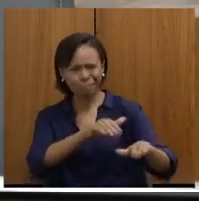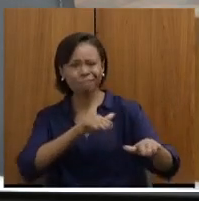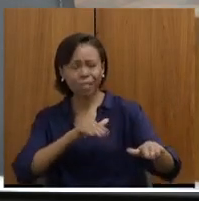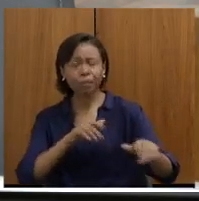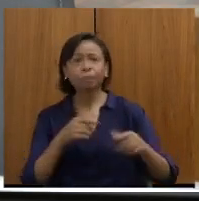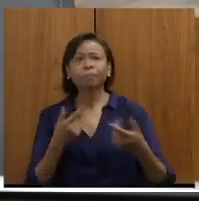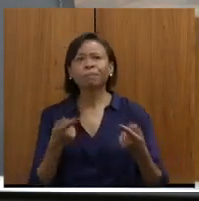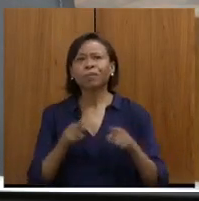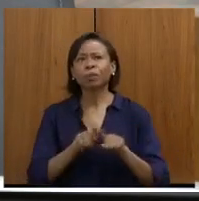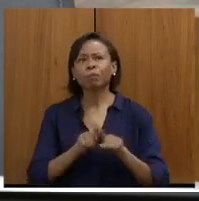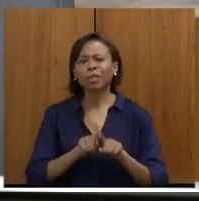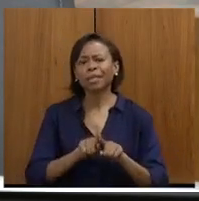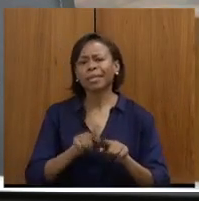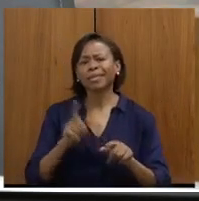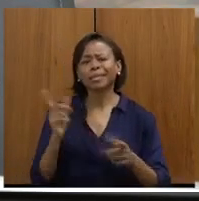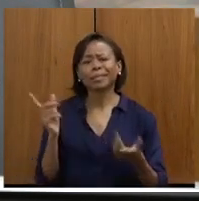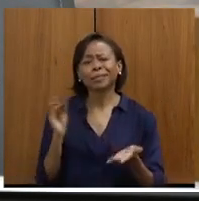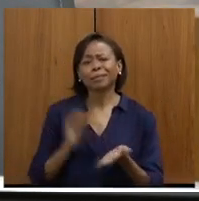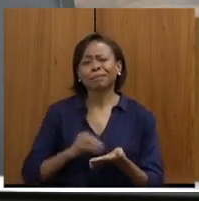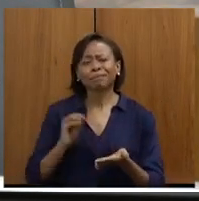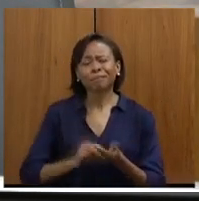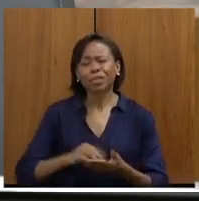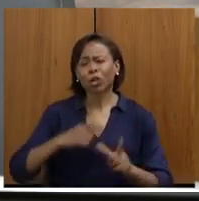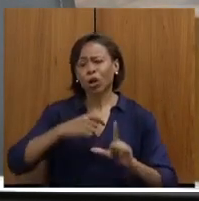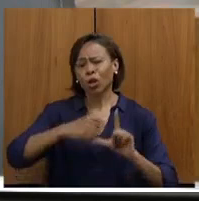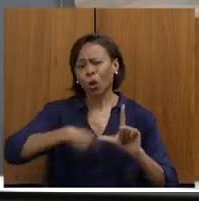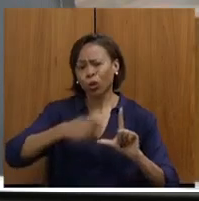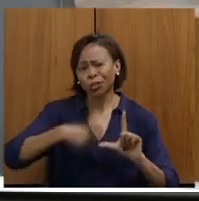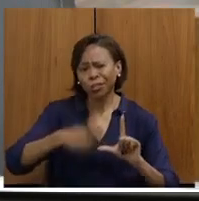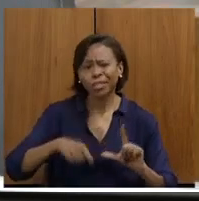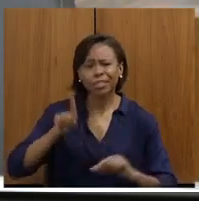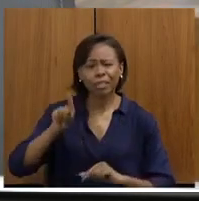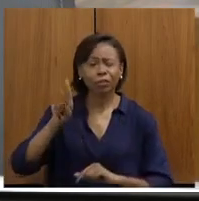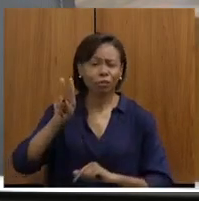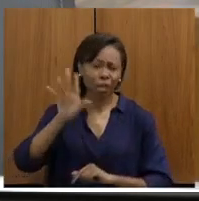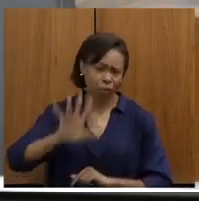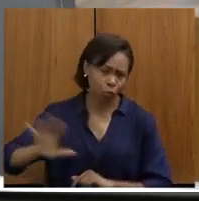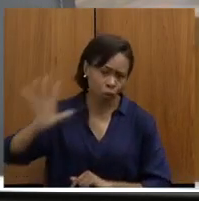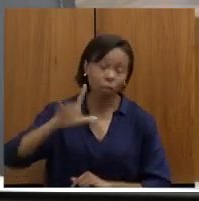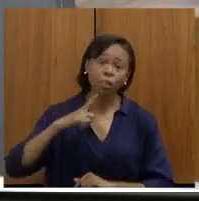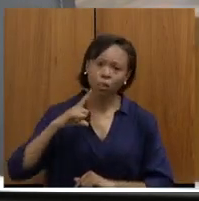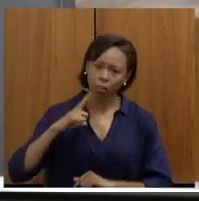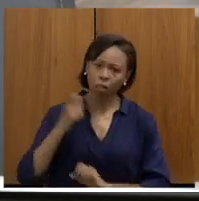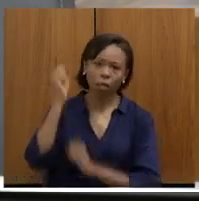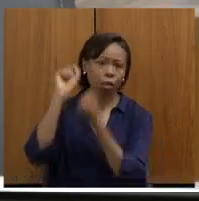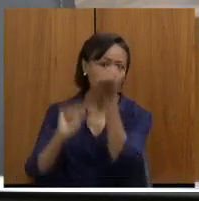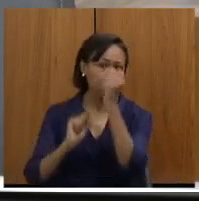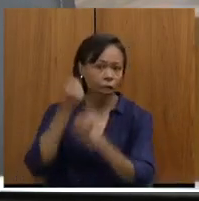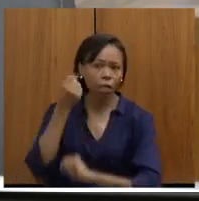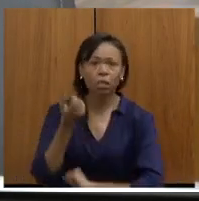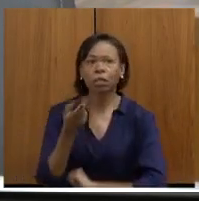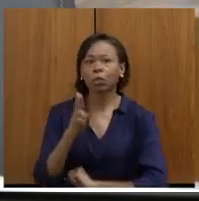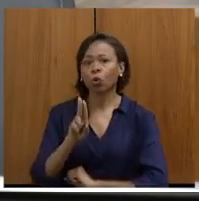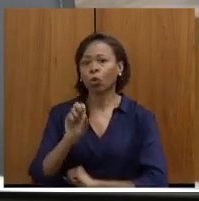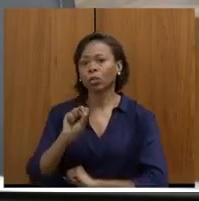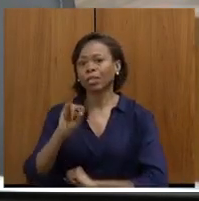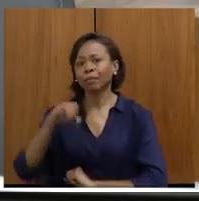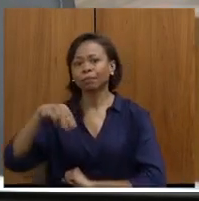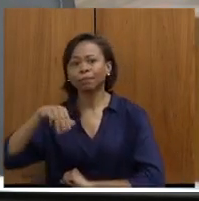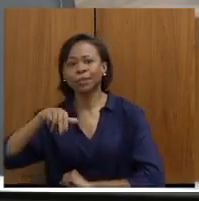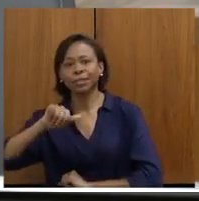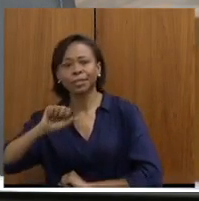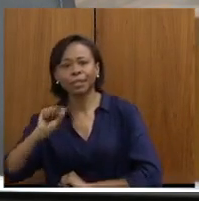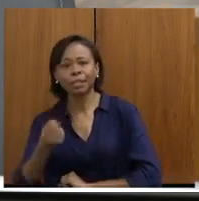é a de logística. Temos grandes empresas no Vale do Aço, como o Ziminas, a Peram, a empresa Senibra,